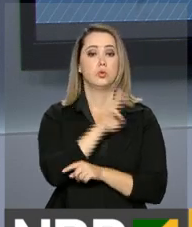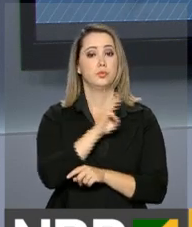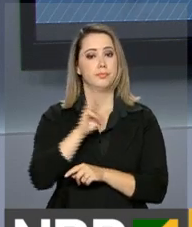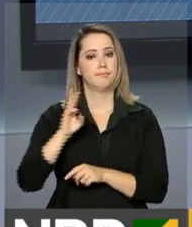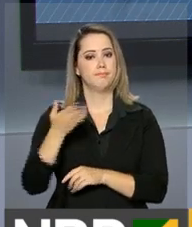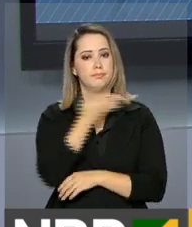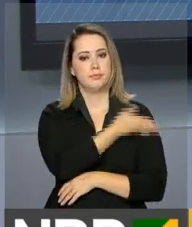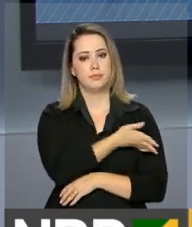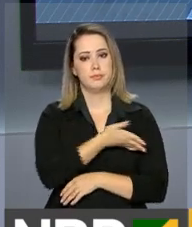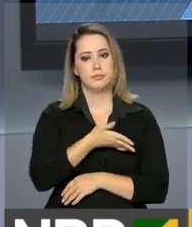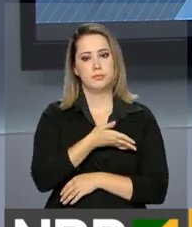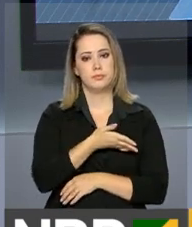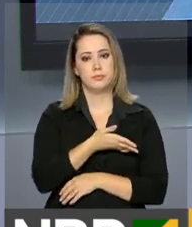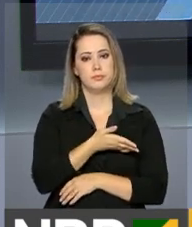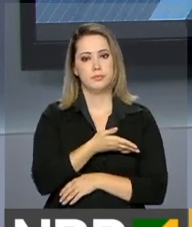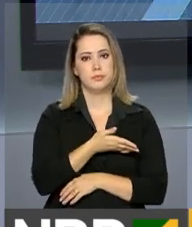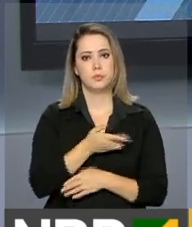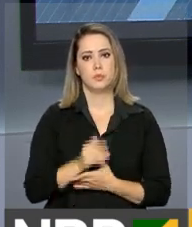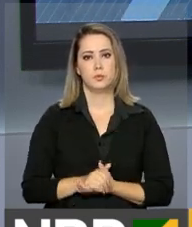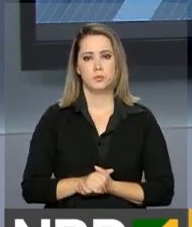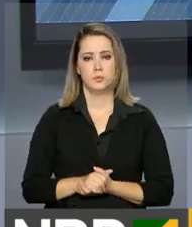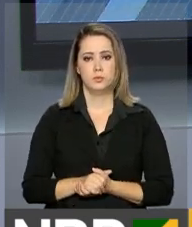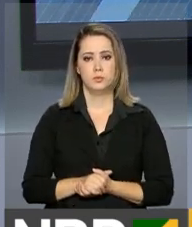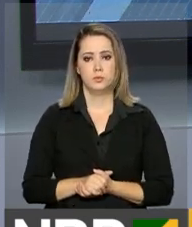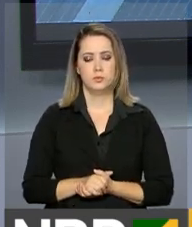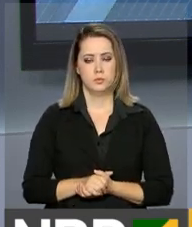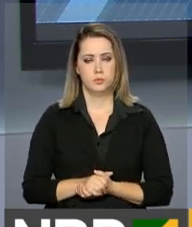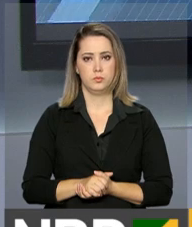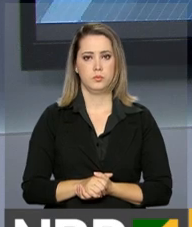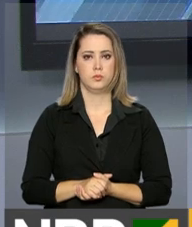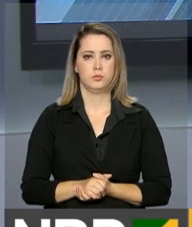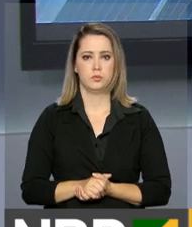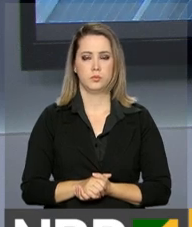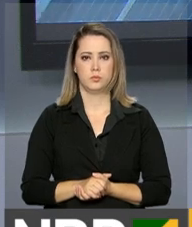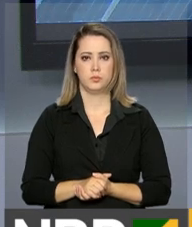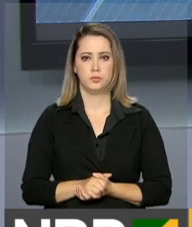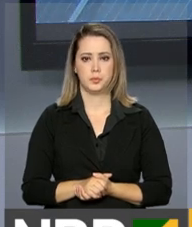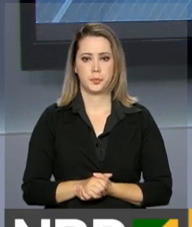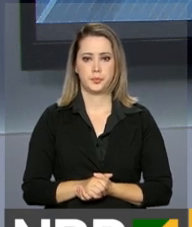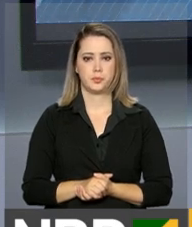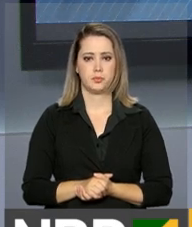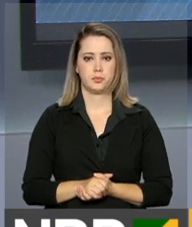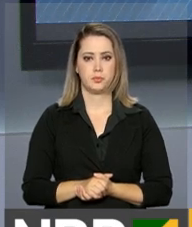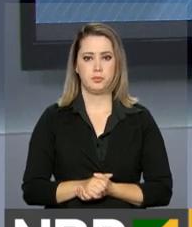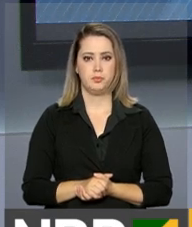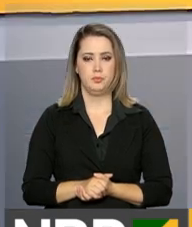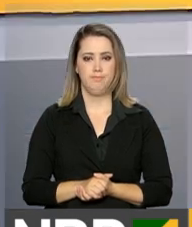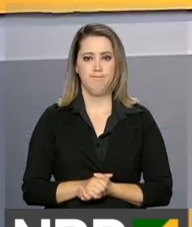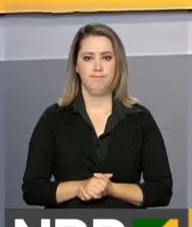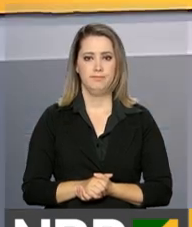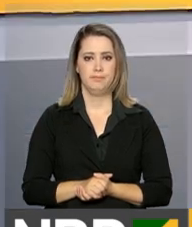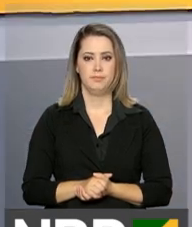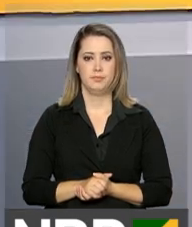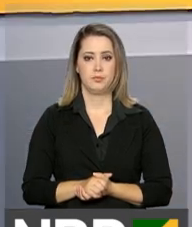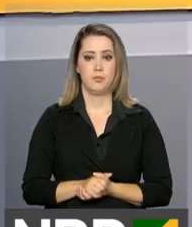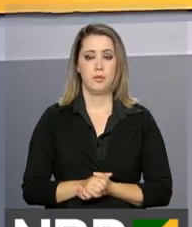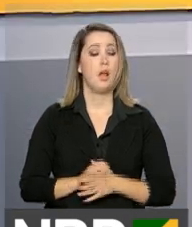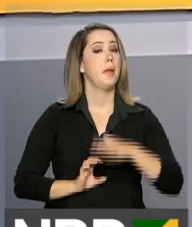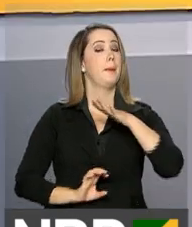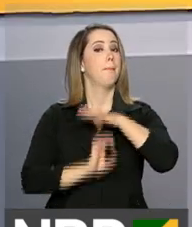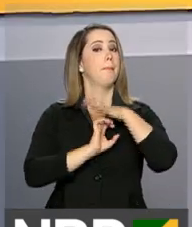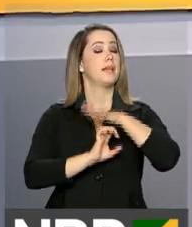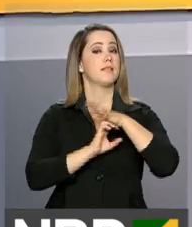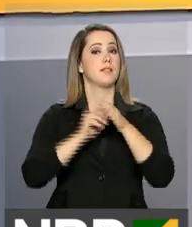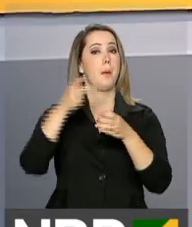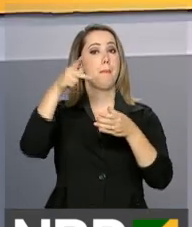internet. O endereço é sistec.mec.gov.br barra meu cadastro. A Petrobras